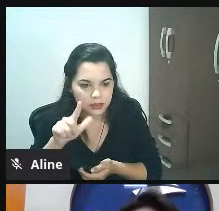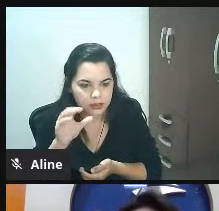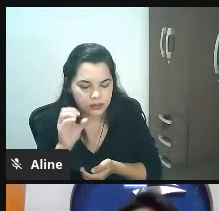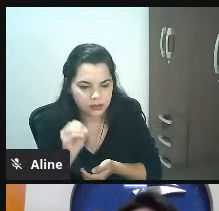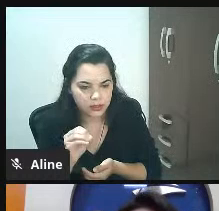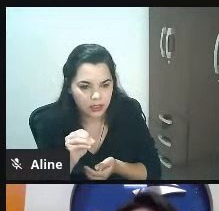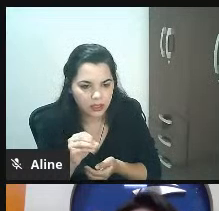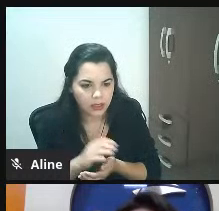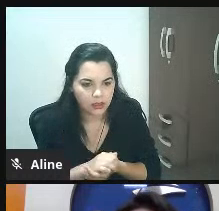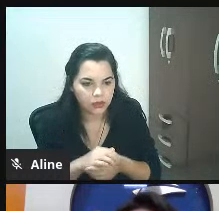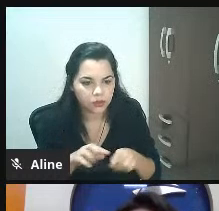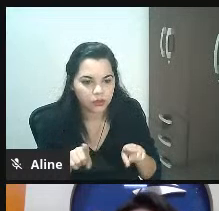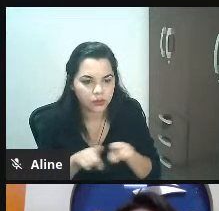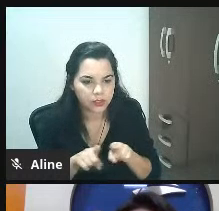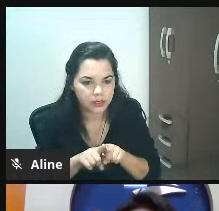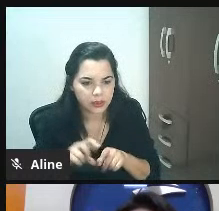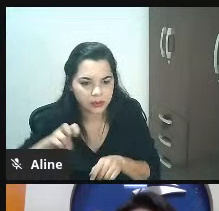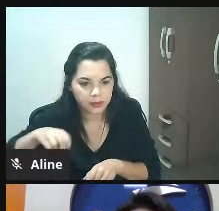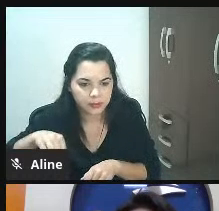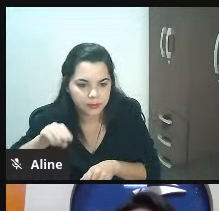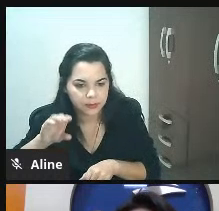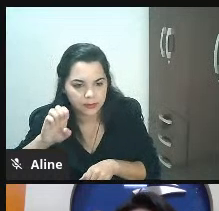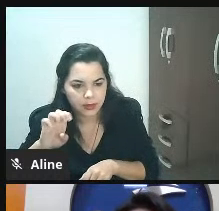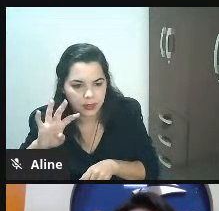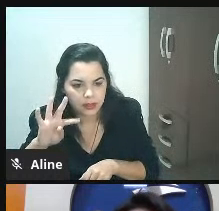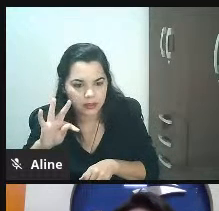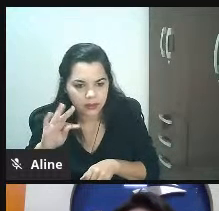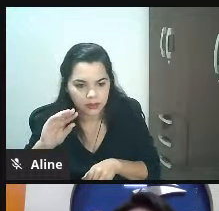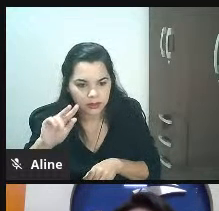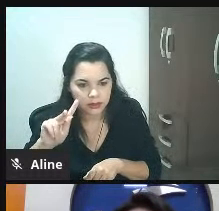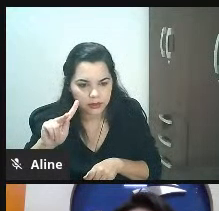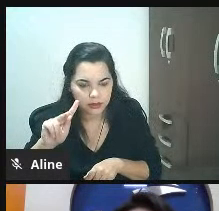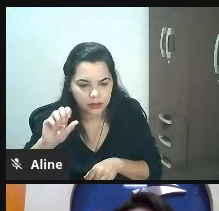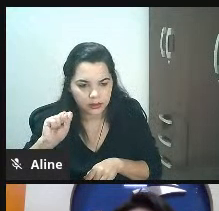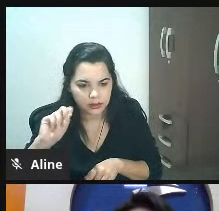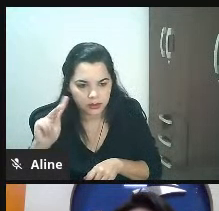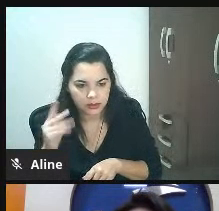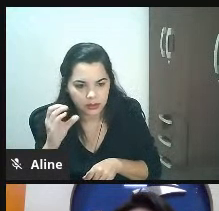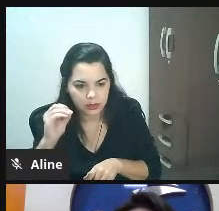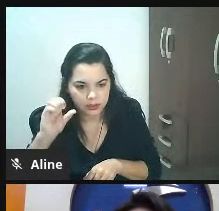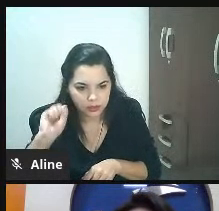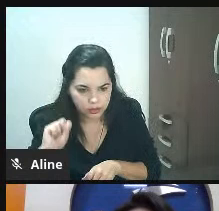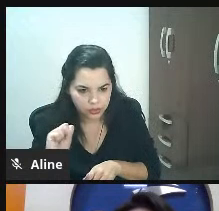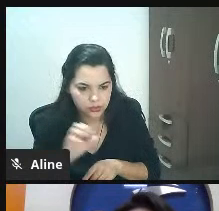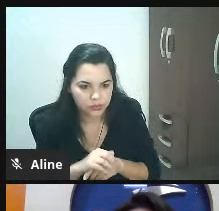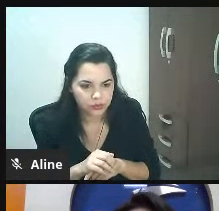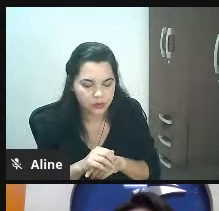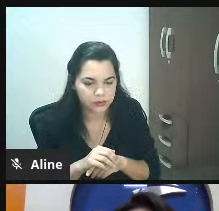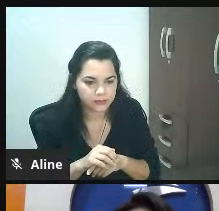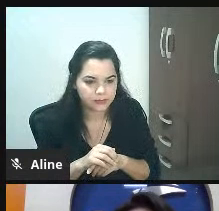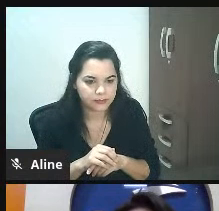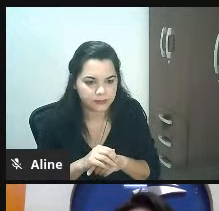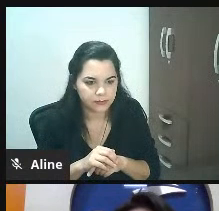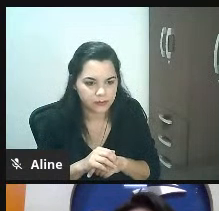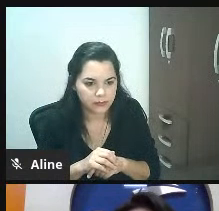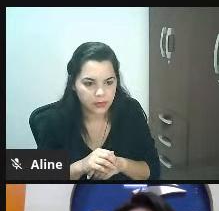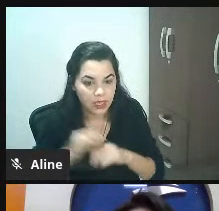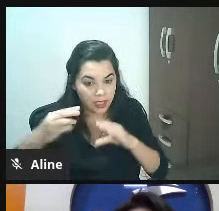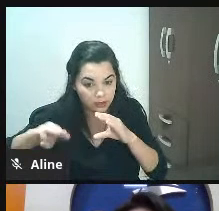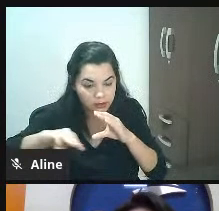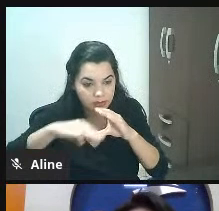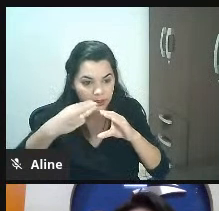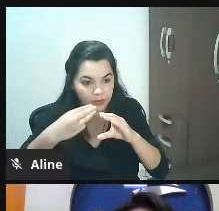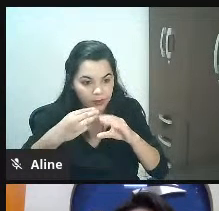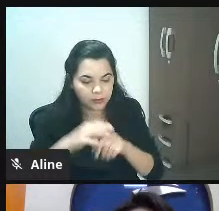uma operadora de cartões e aí o eles fizeram juntou a Estelo e a Netshoes e aí eu recebo um e-mail falando